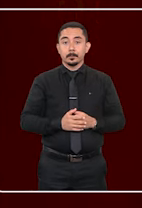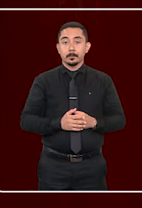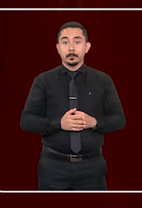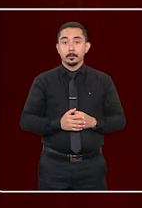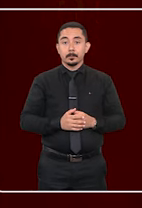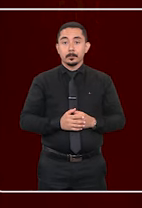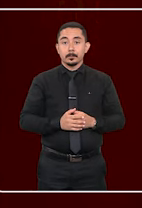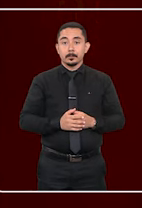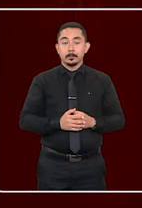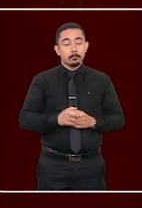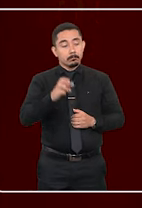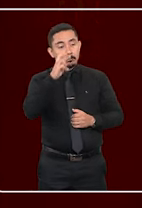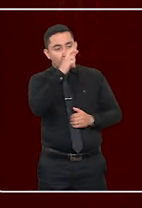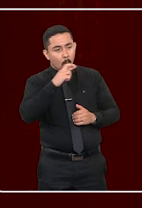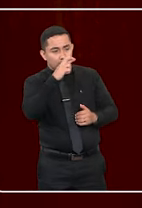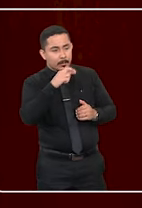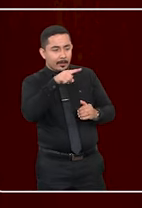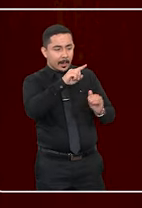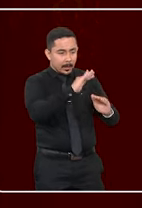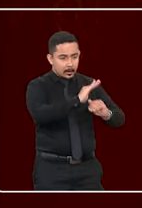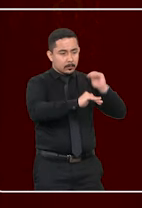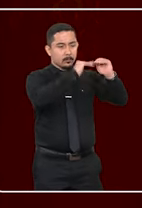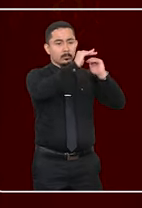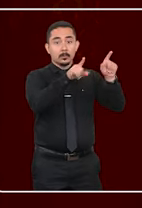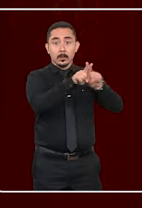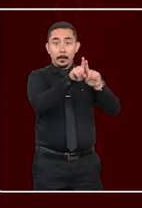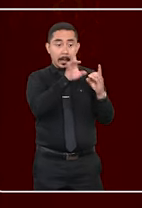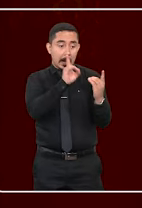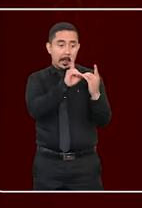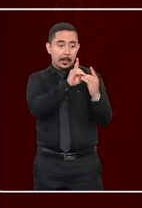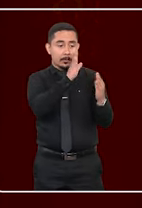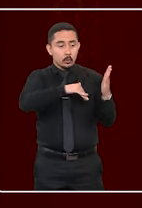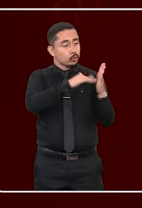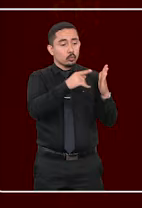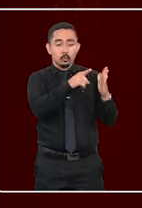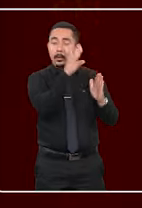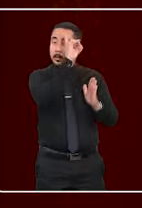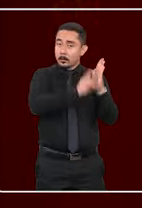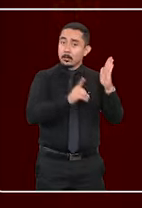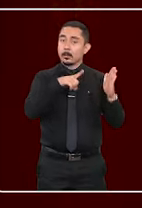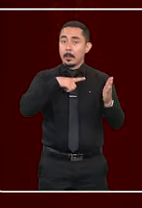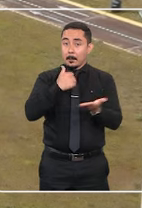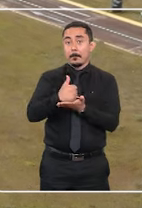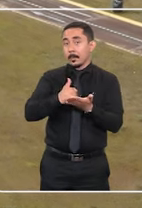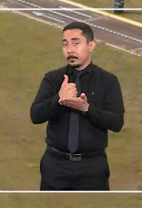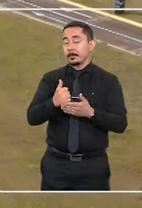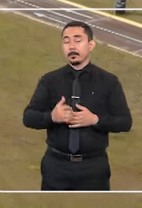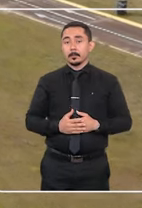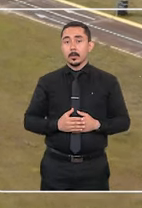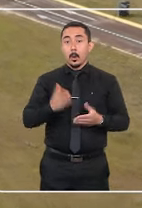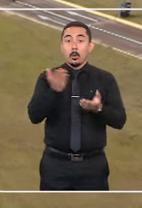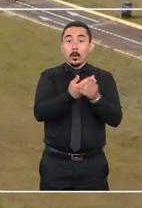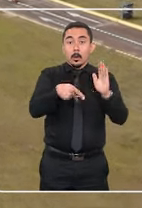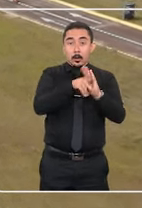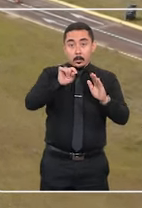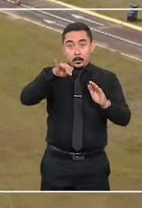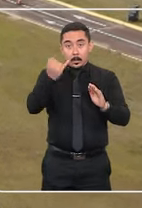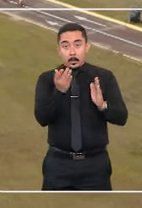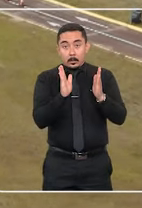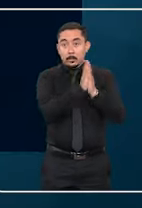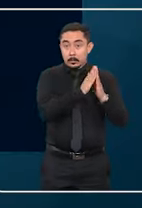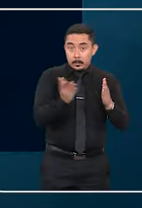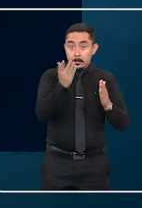não observar o seu regular desenvolvimento e atendimento dos seus direitos fundamentais. Em um caso que chegou ao